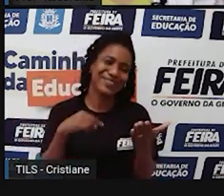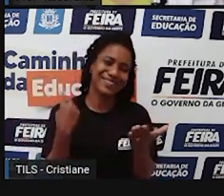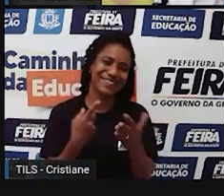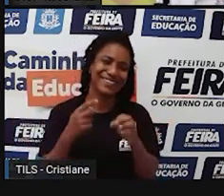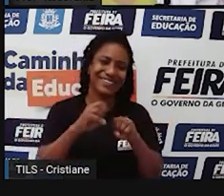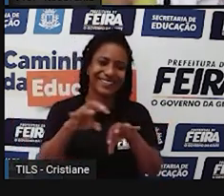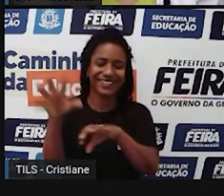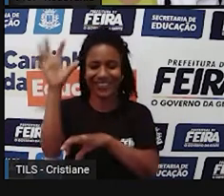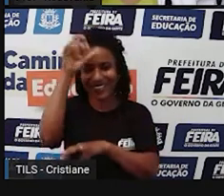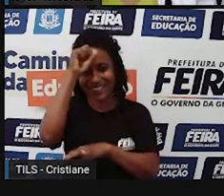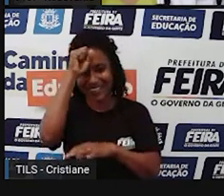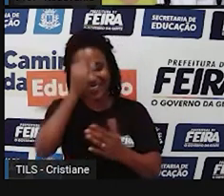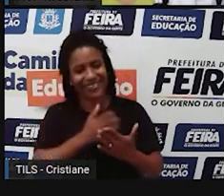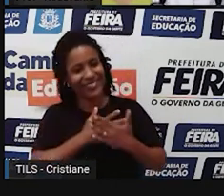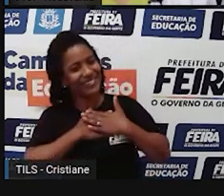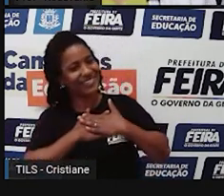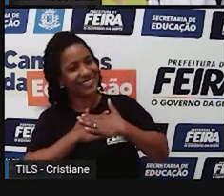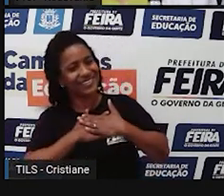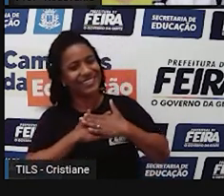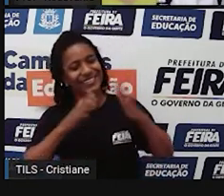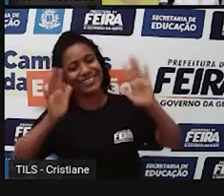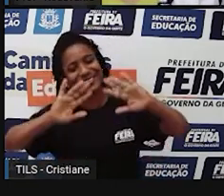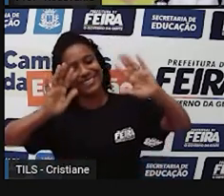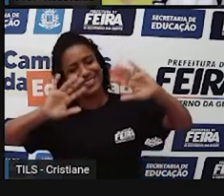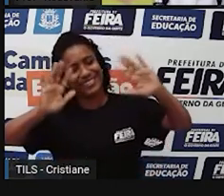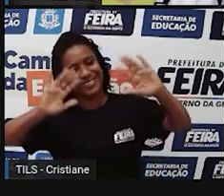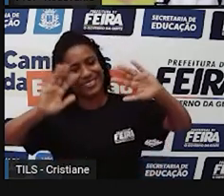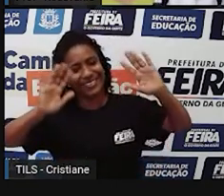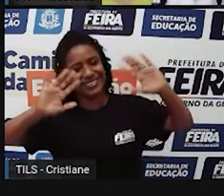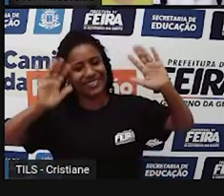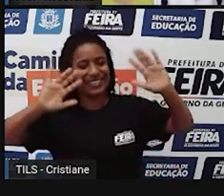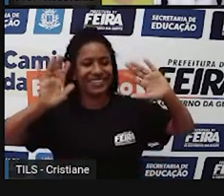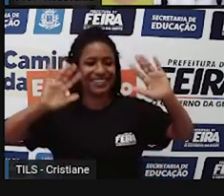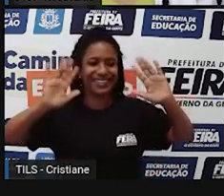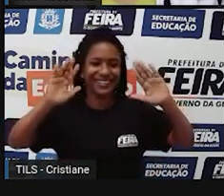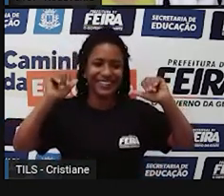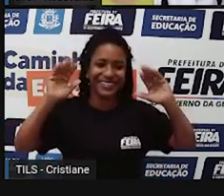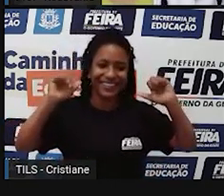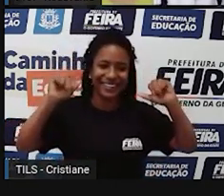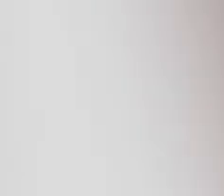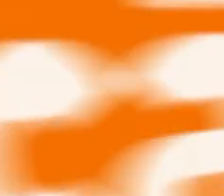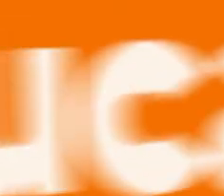espero que vocês tenham gostado e um beijo no coração de vocês. Até a nossa próxima aula.